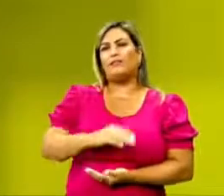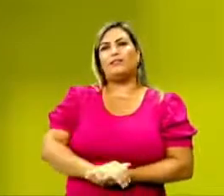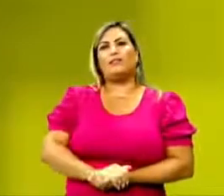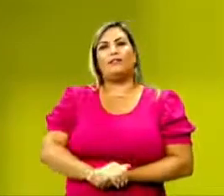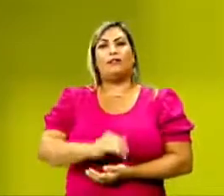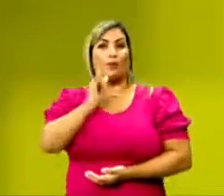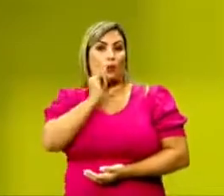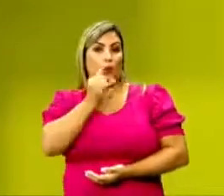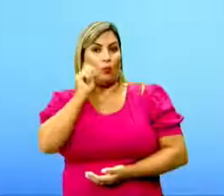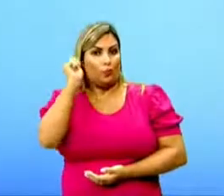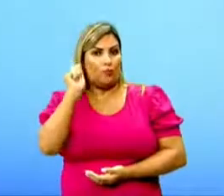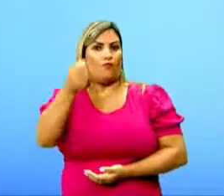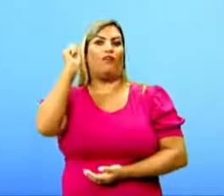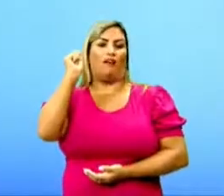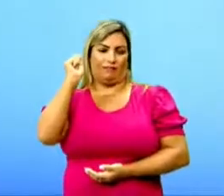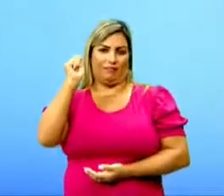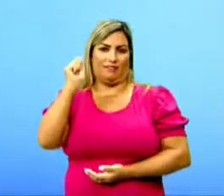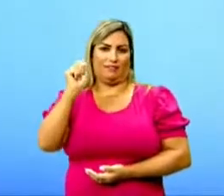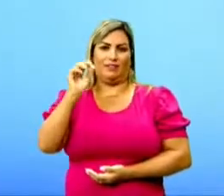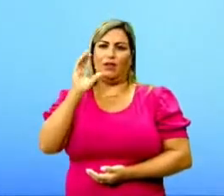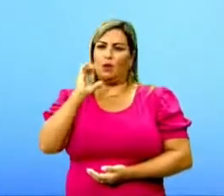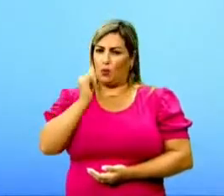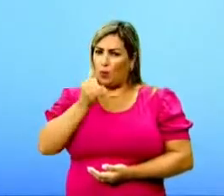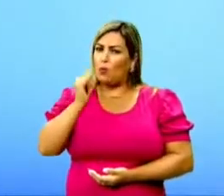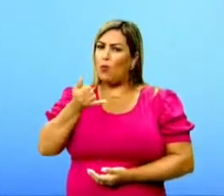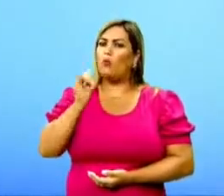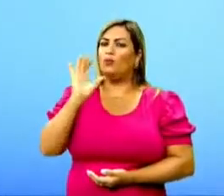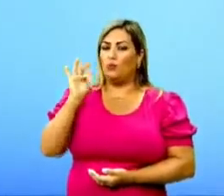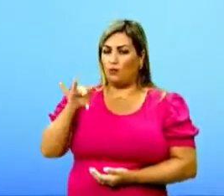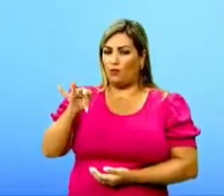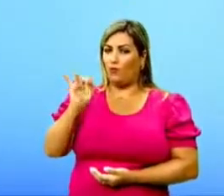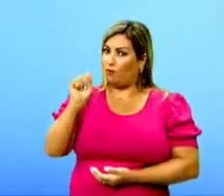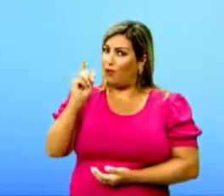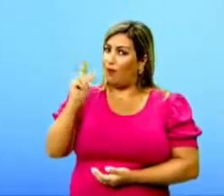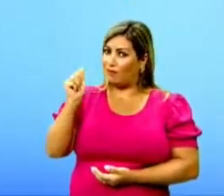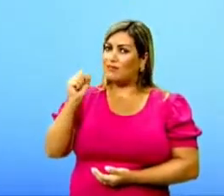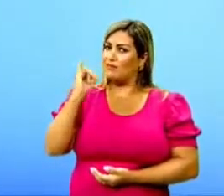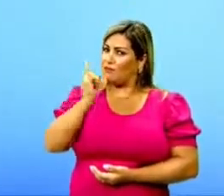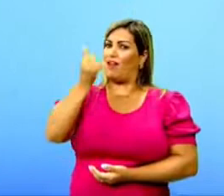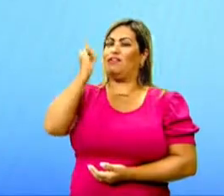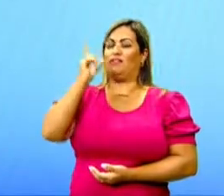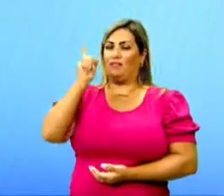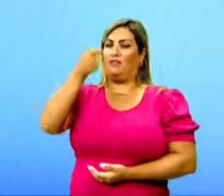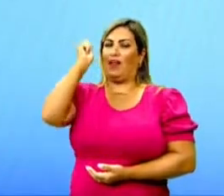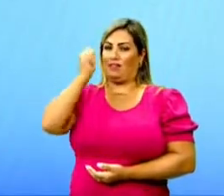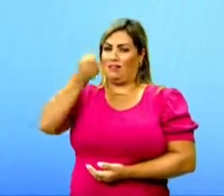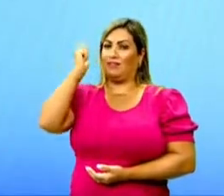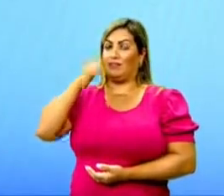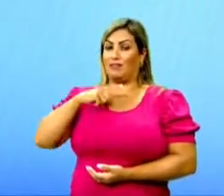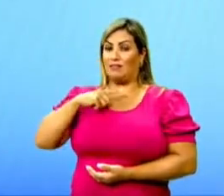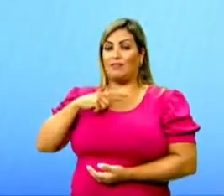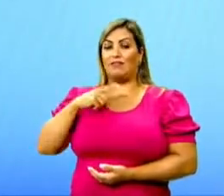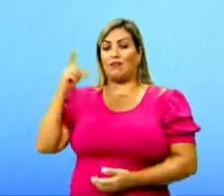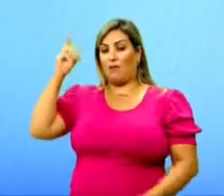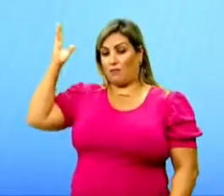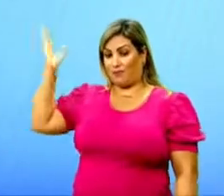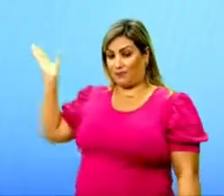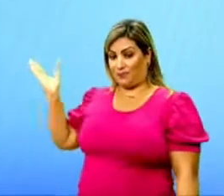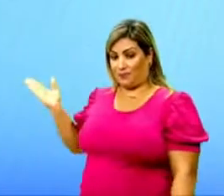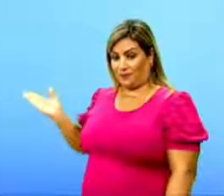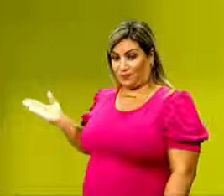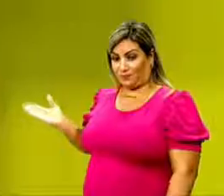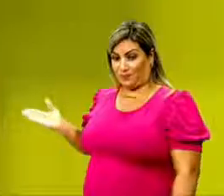sobre os contos de fadas. Então, dá uma olhadinha aqui. Contos de fadas, os contos realistas, os contos populares e os